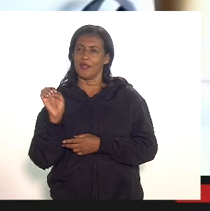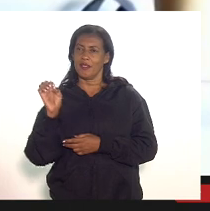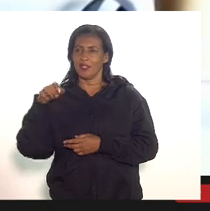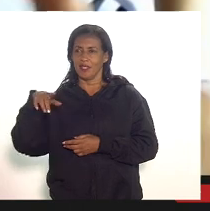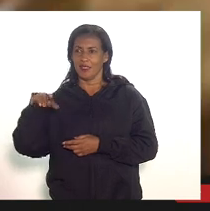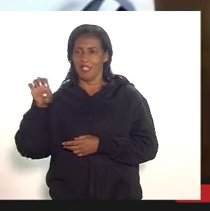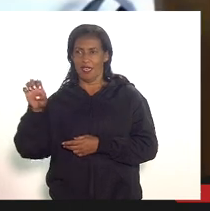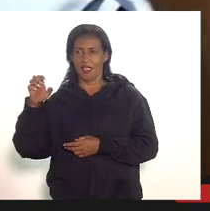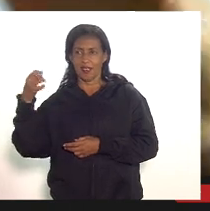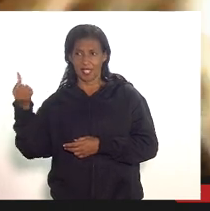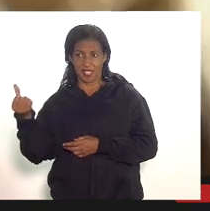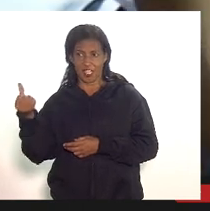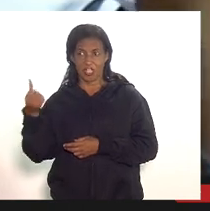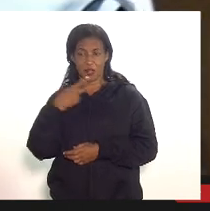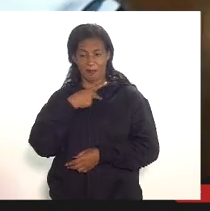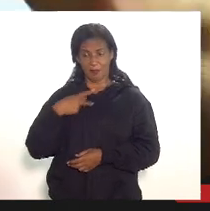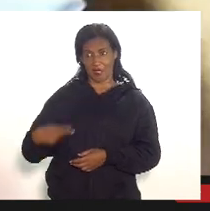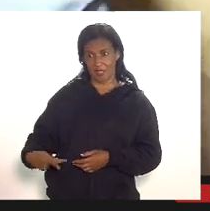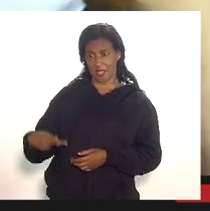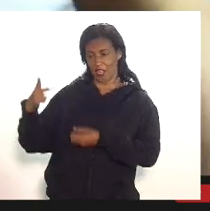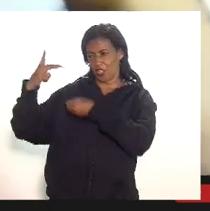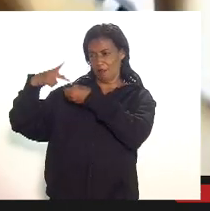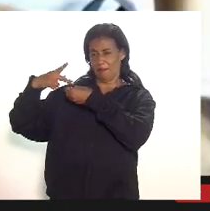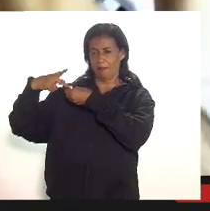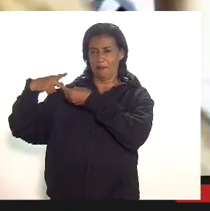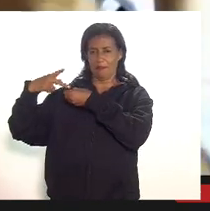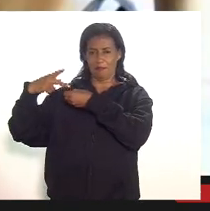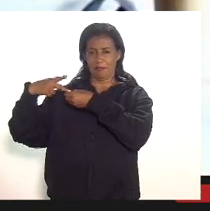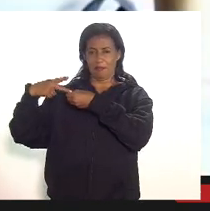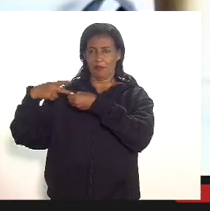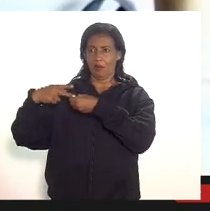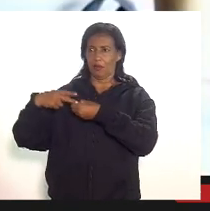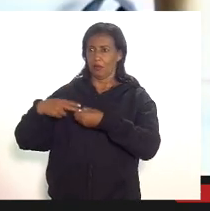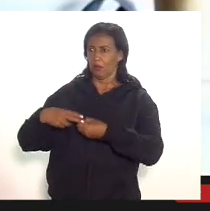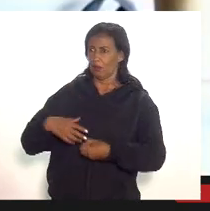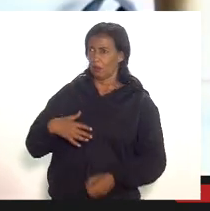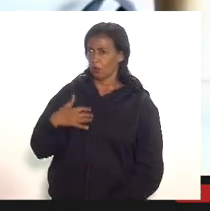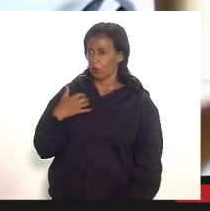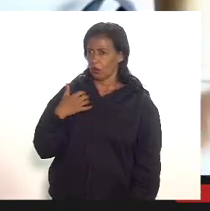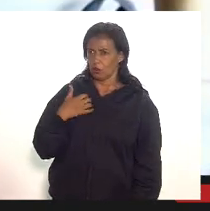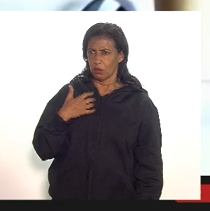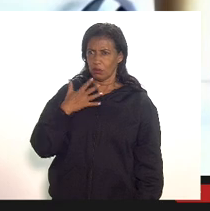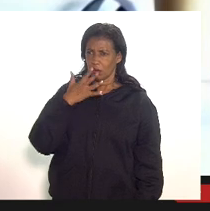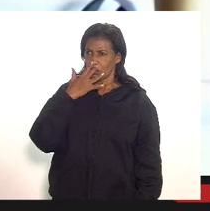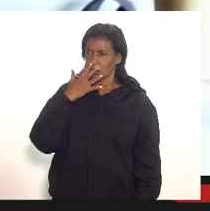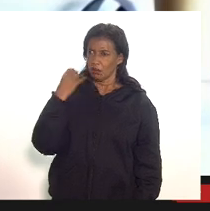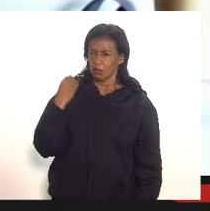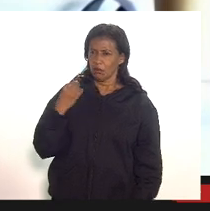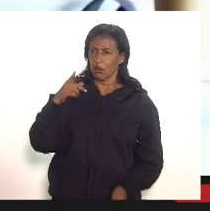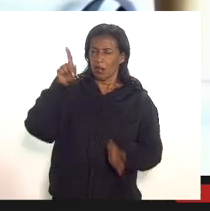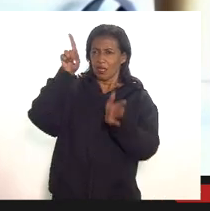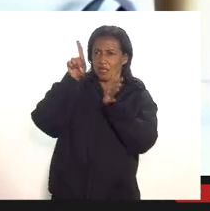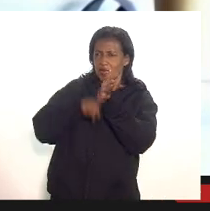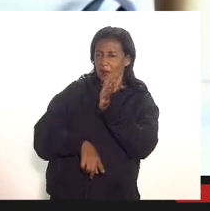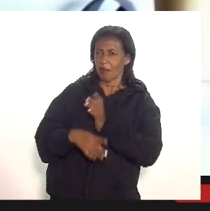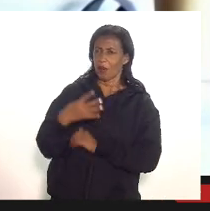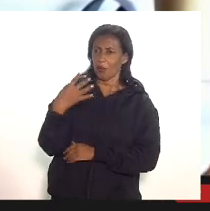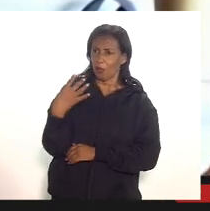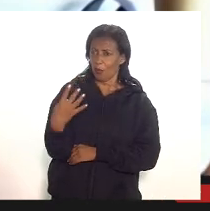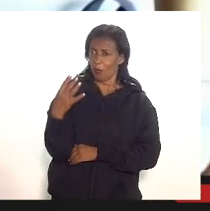presidente da Petrobras horrorizado mas se eles abatem 40 disso